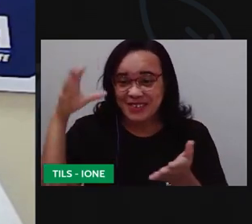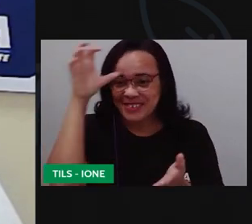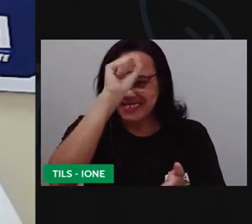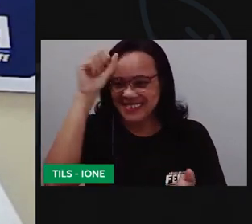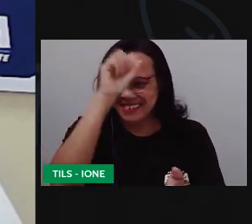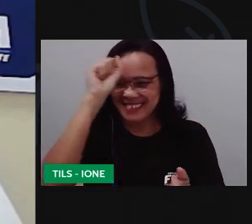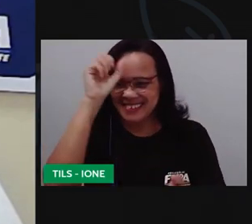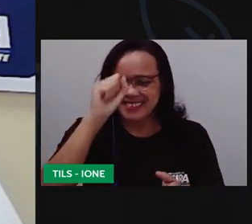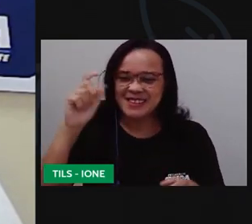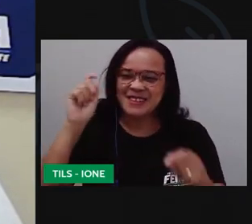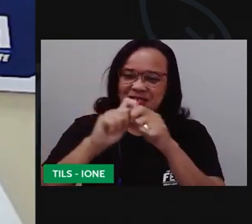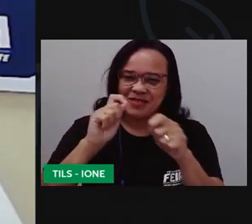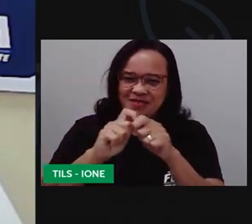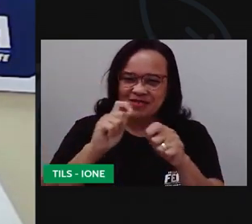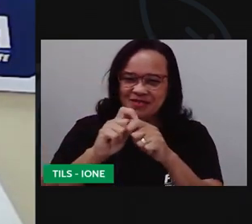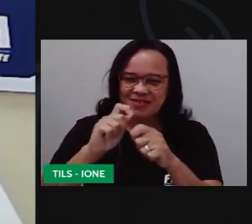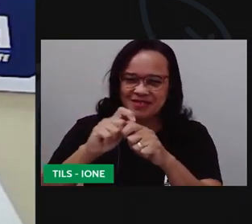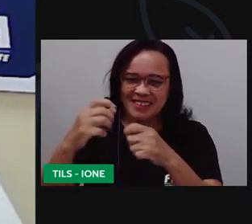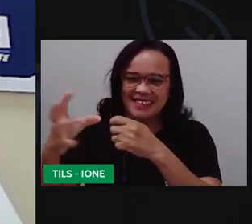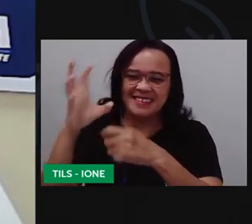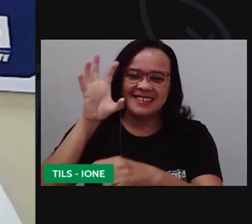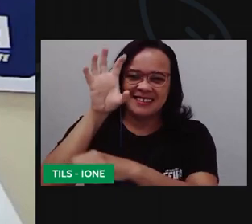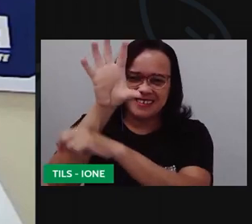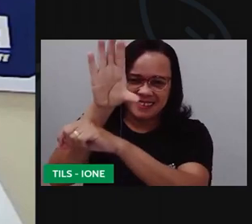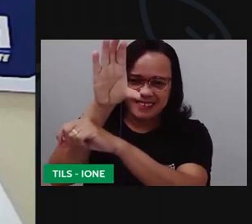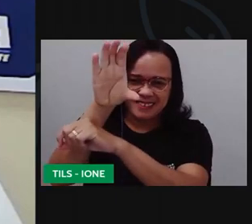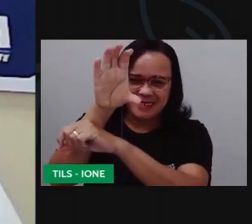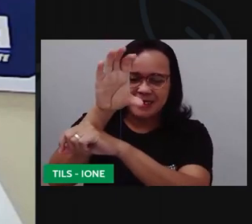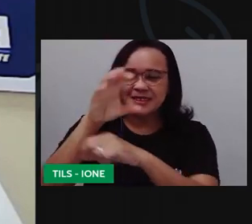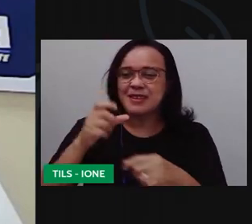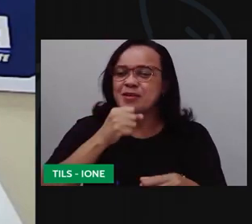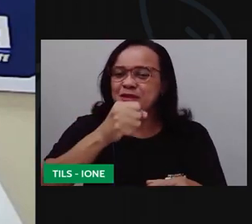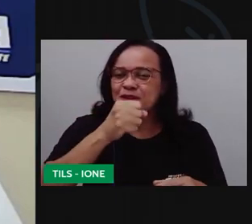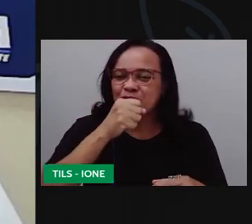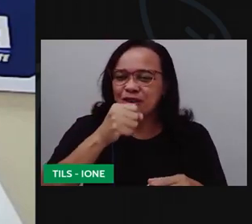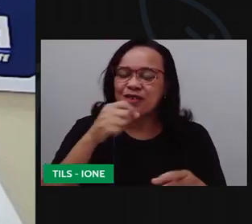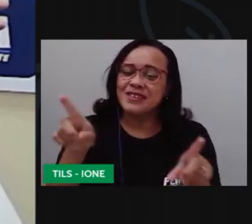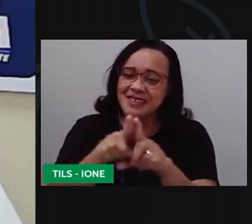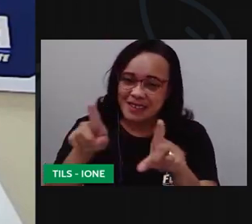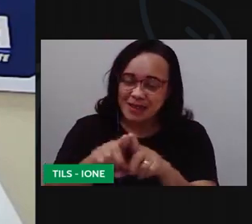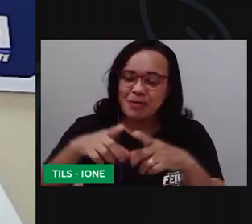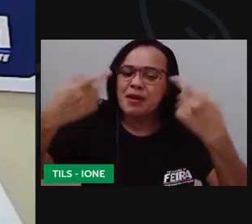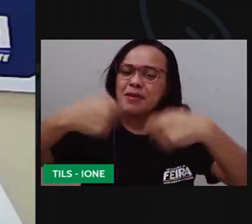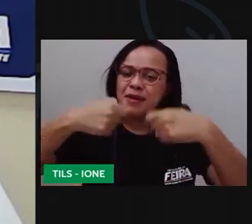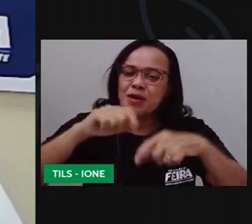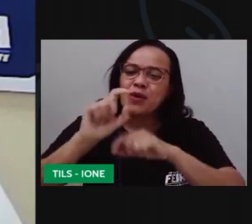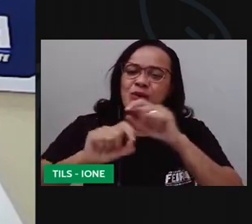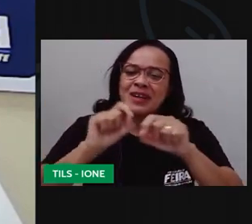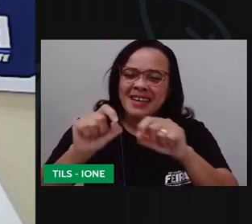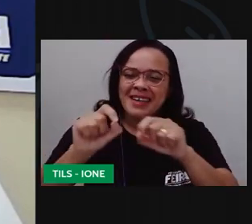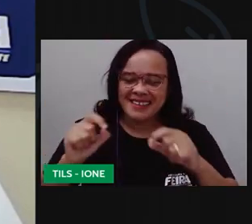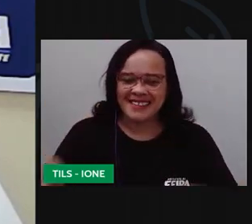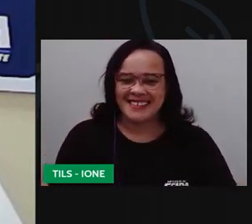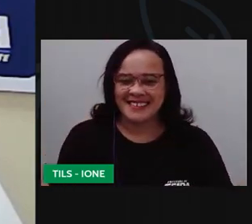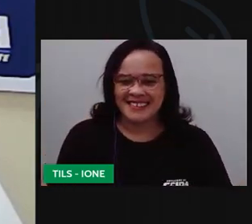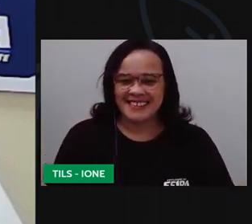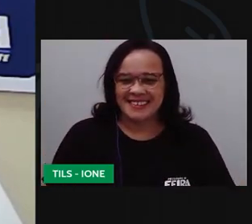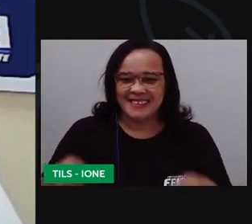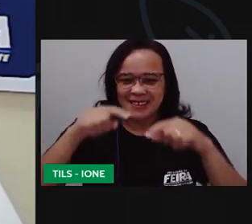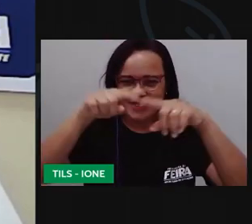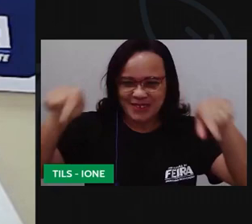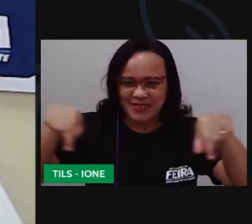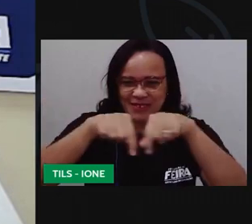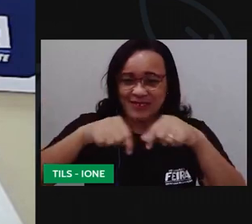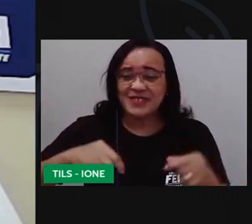a fazer uma câmera pra ela filmar e um microfone vocês também o a gente vai precisar né uma caixa